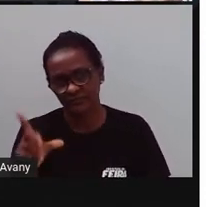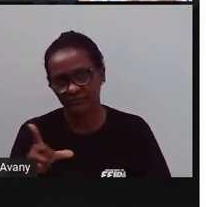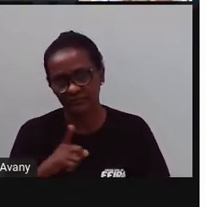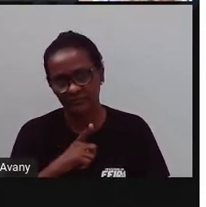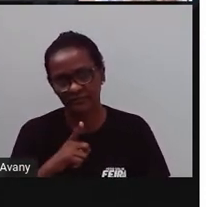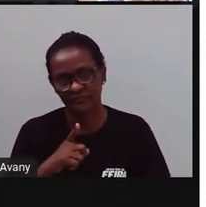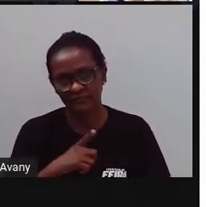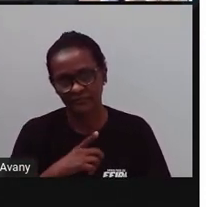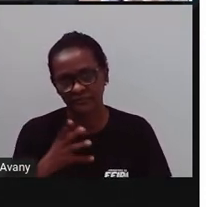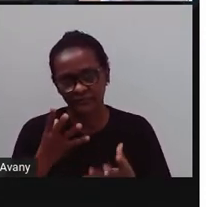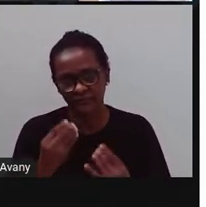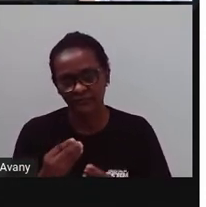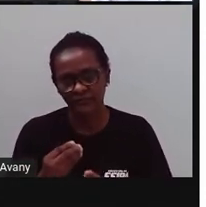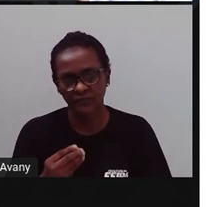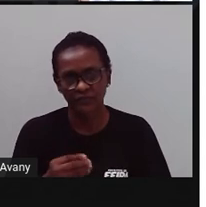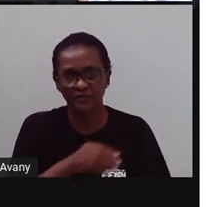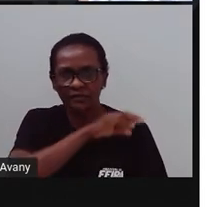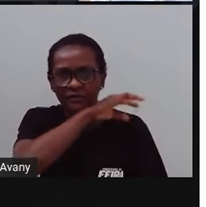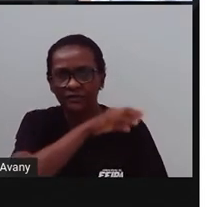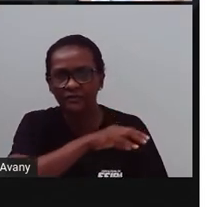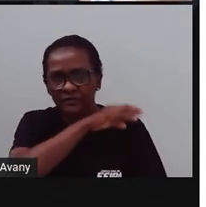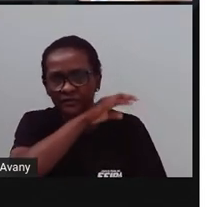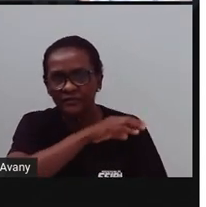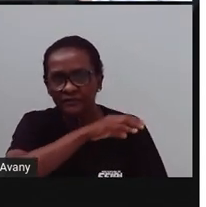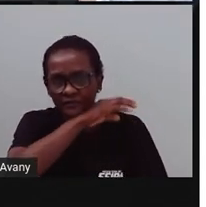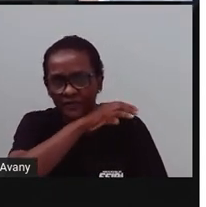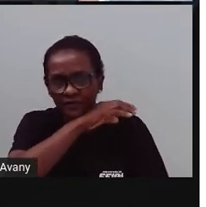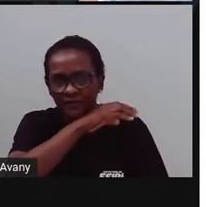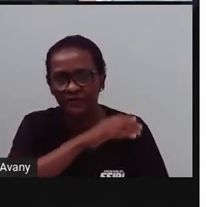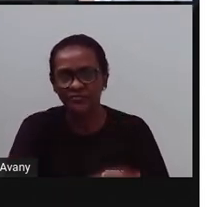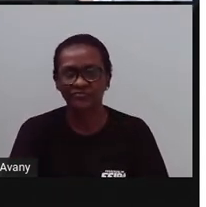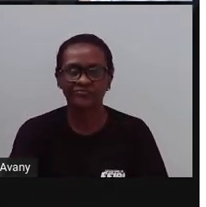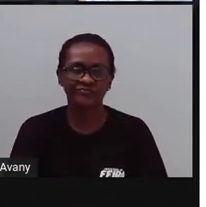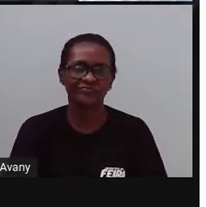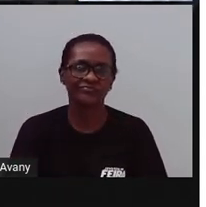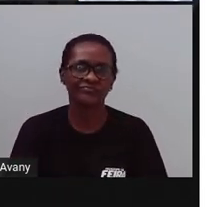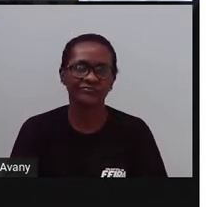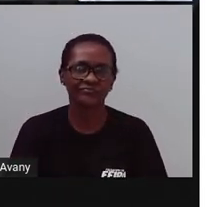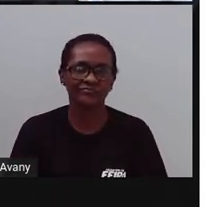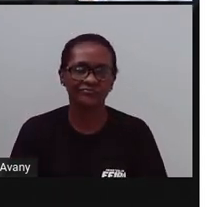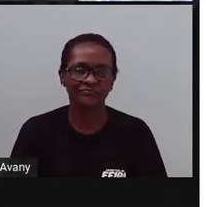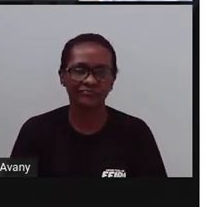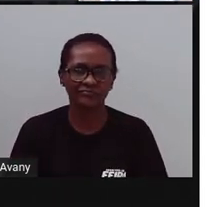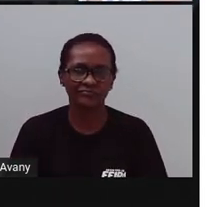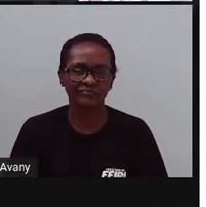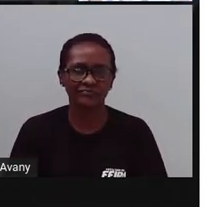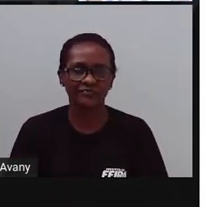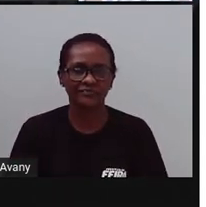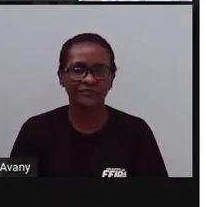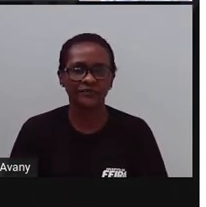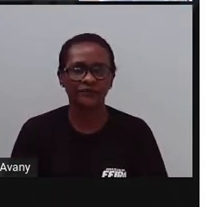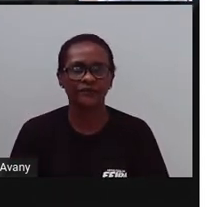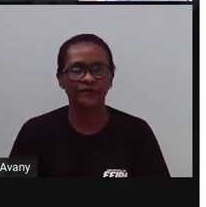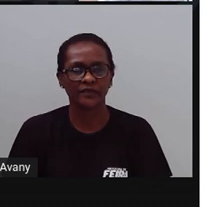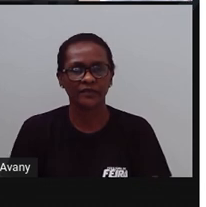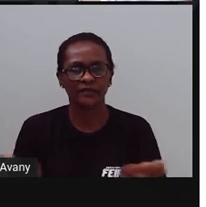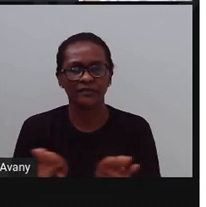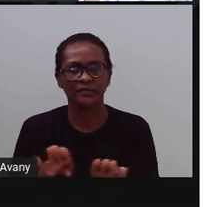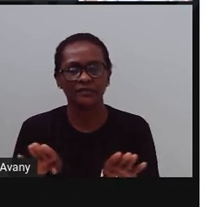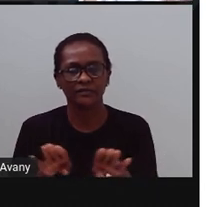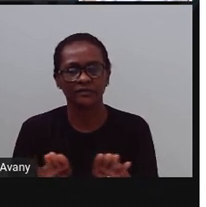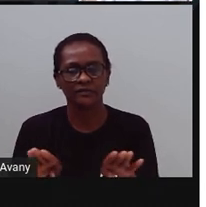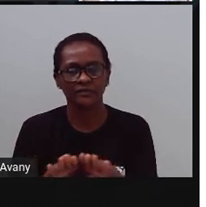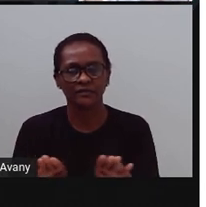tem réplicas de dinossauro. E é do lado de fora. Os dinossauros são grandões. Também você consegue